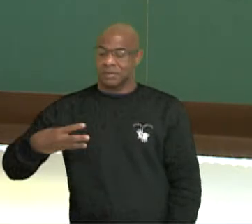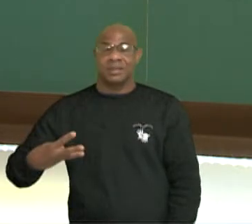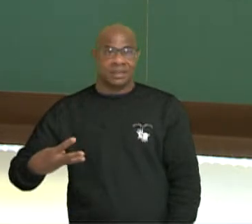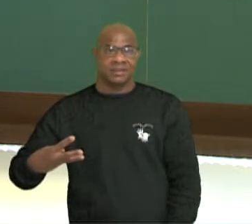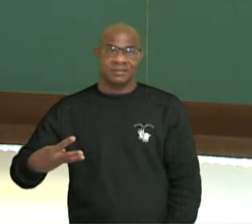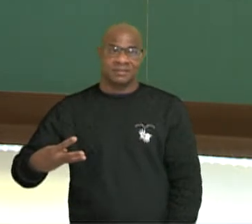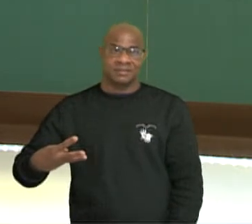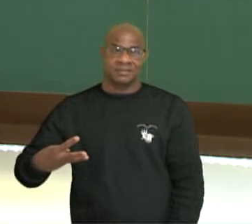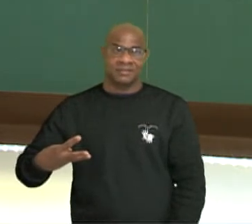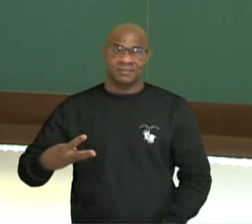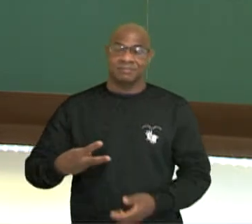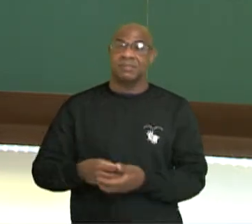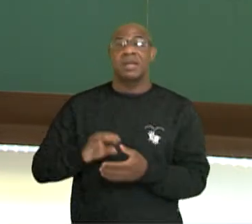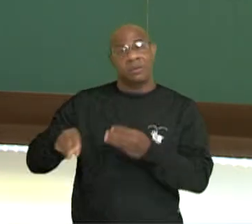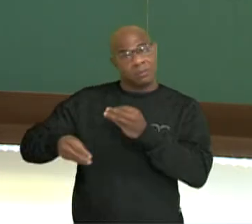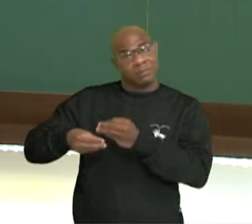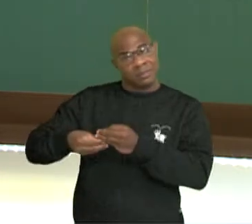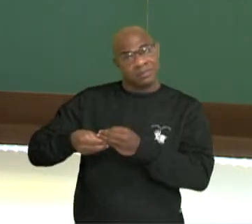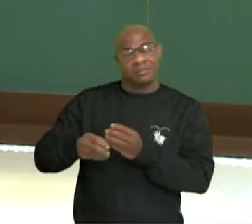esperança.